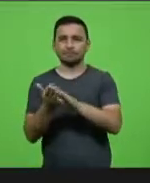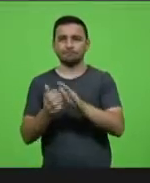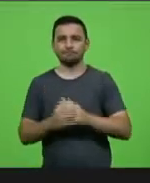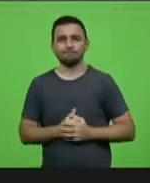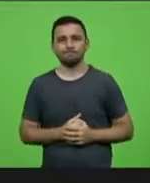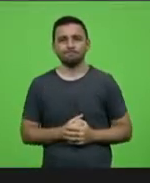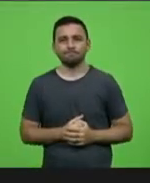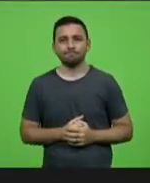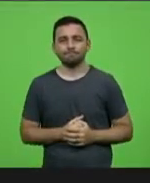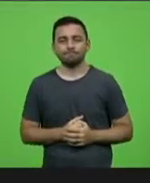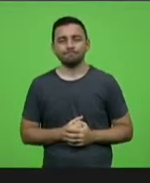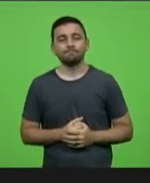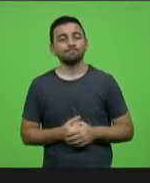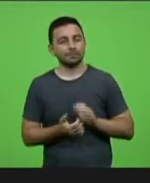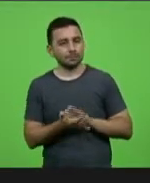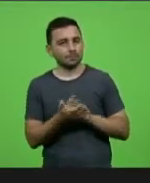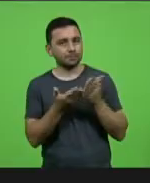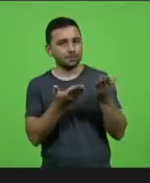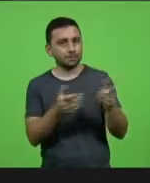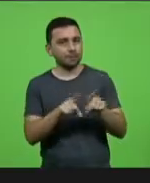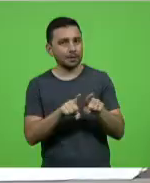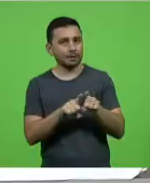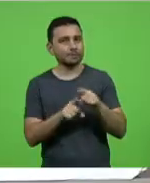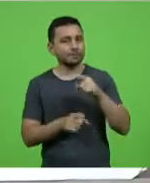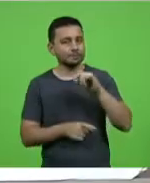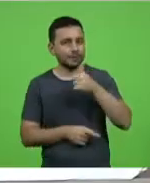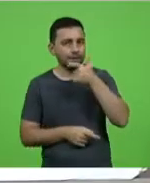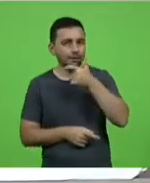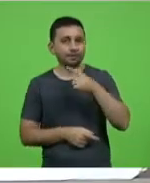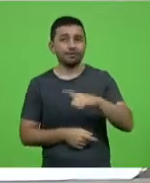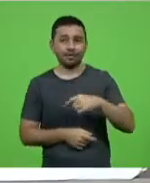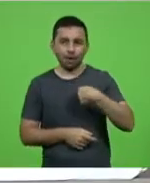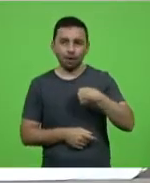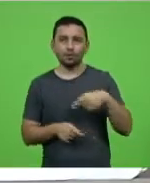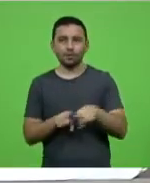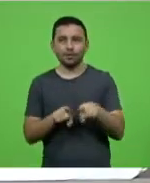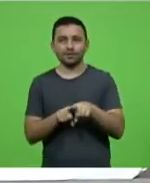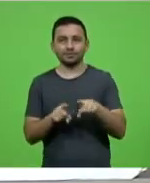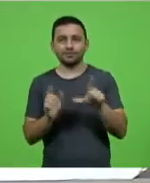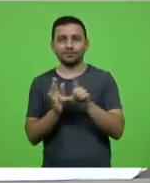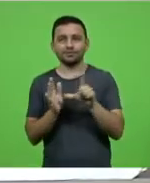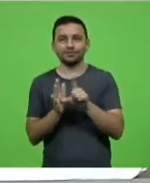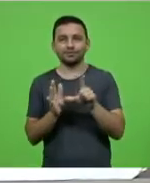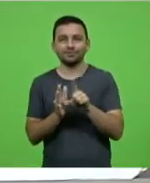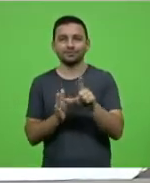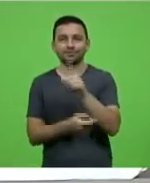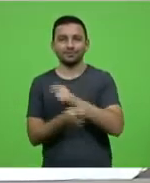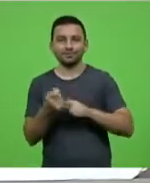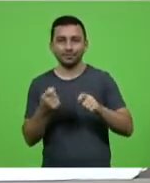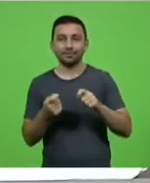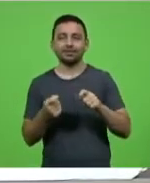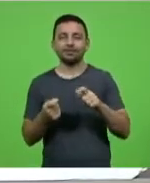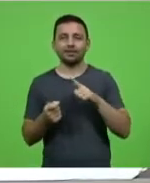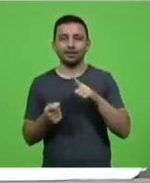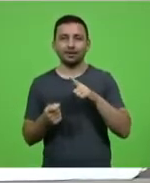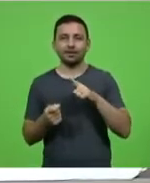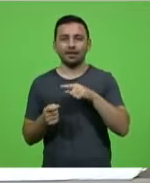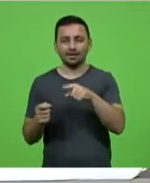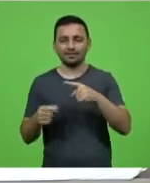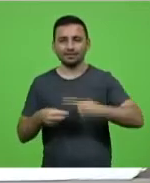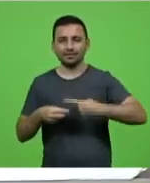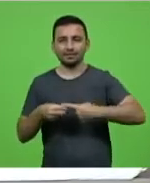Parabéns, obrigado, obrigado, Gerri. Também tem um estabelecimento comercial lá. Parabéns à Ibirama, cidade muito aconchegante,